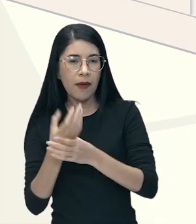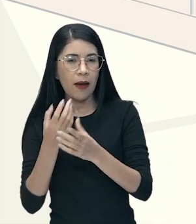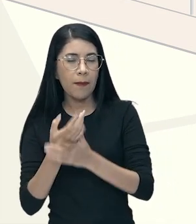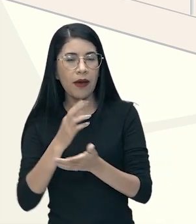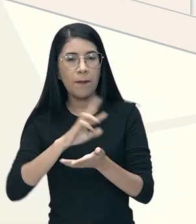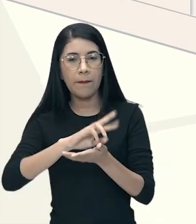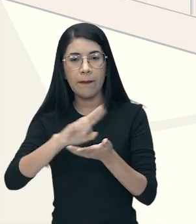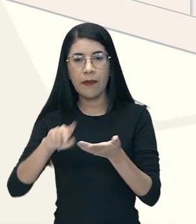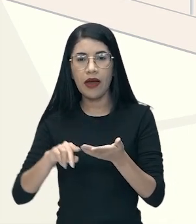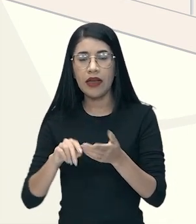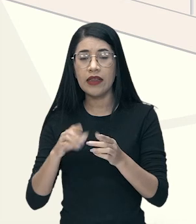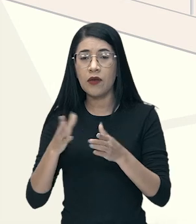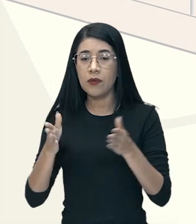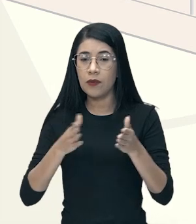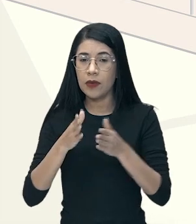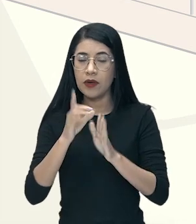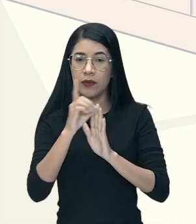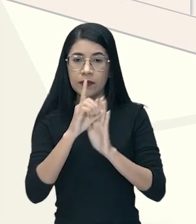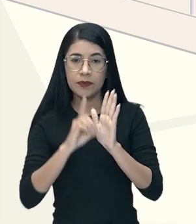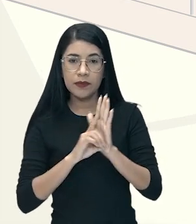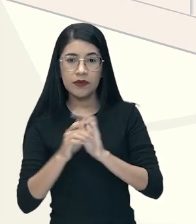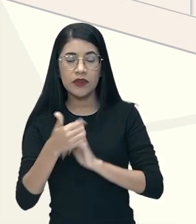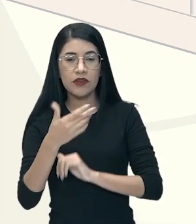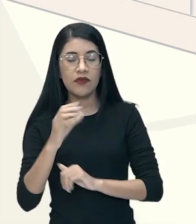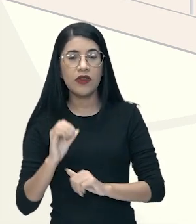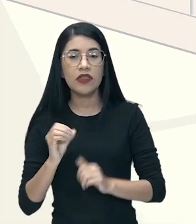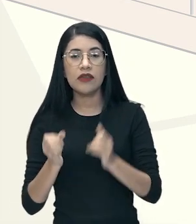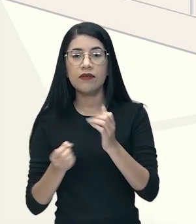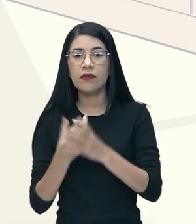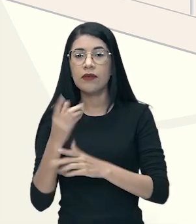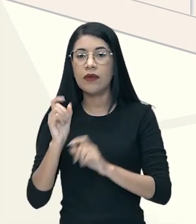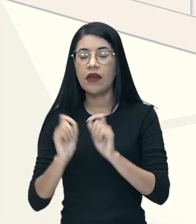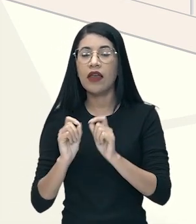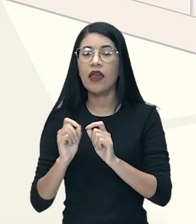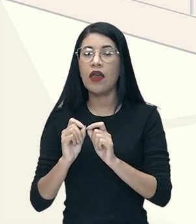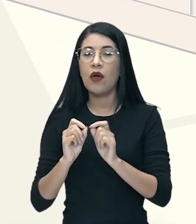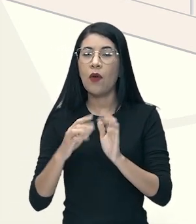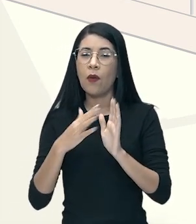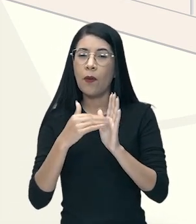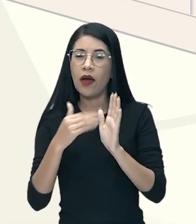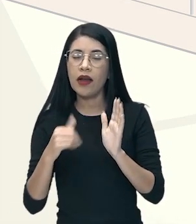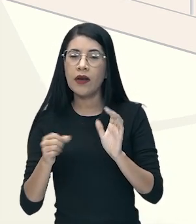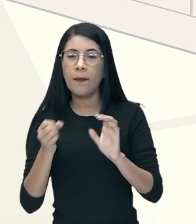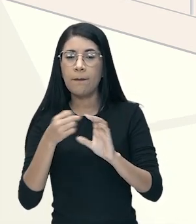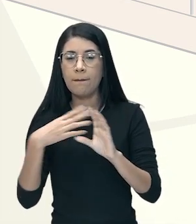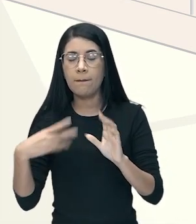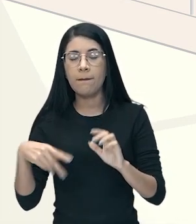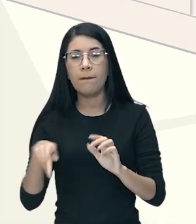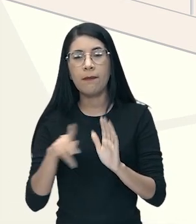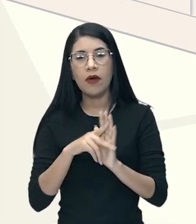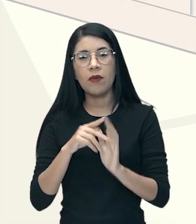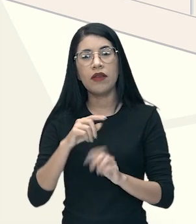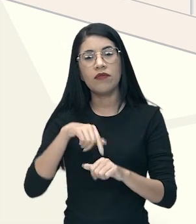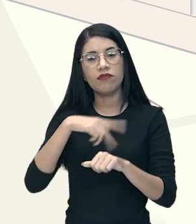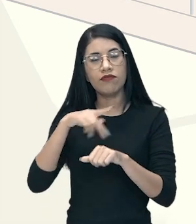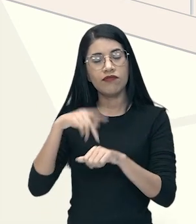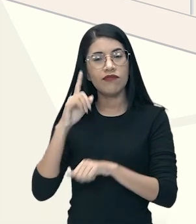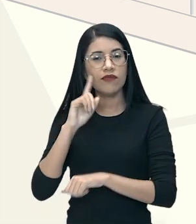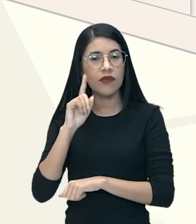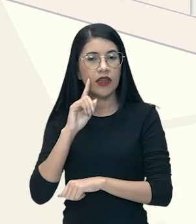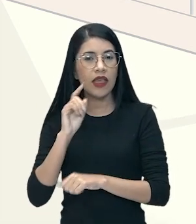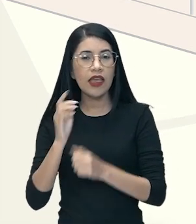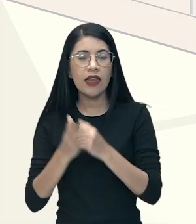Durante a década de 20, então, surge o conceito de um estilo de vida americano baseado, sobretudo, no